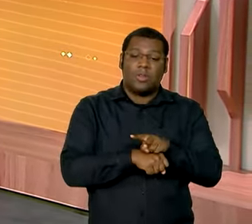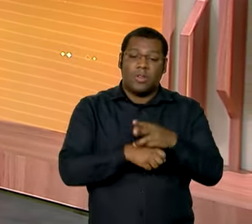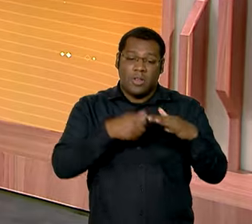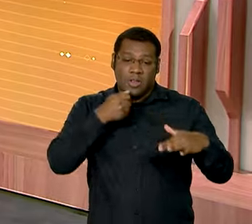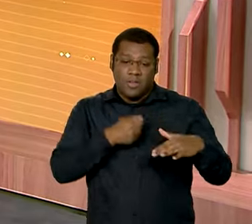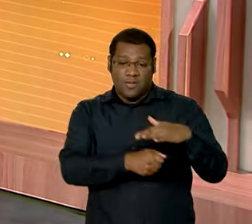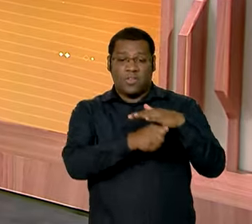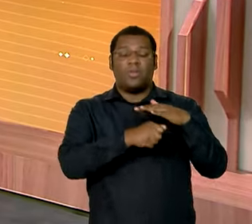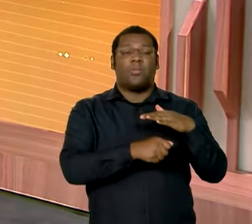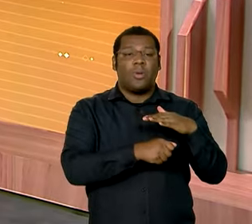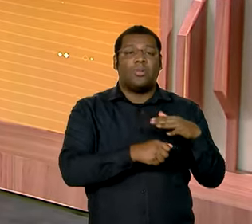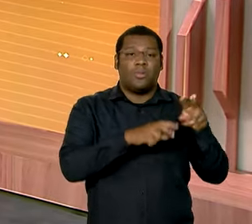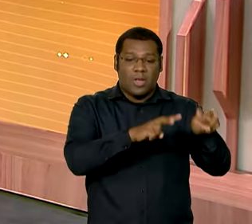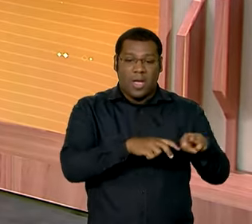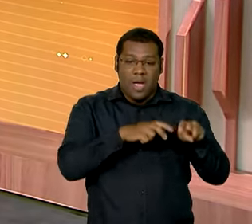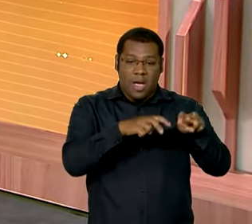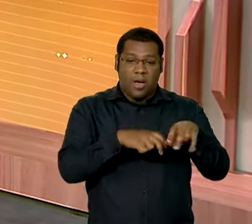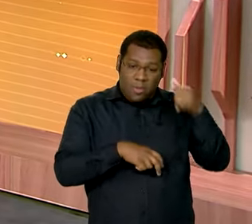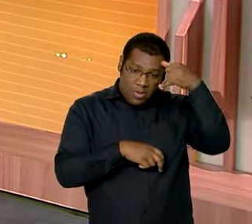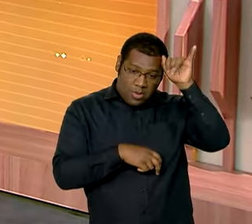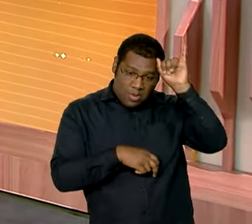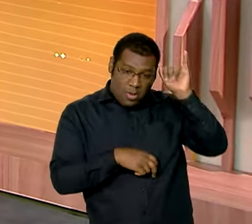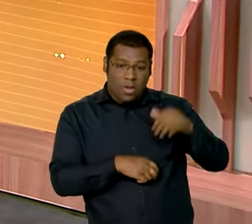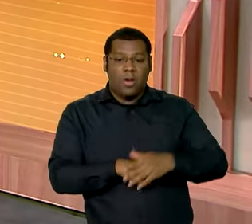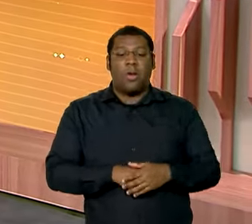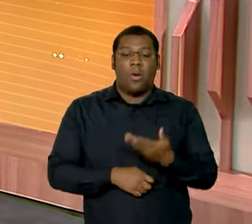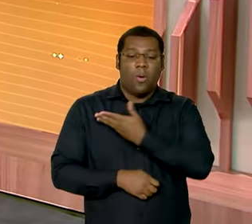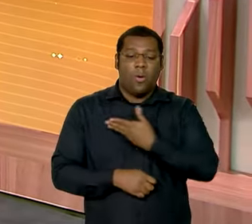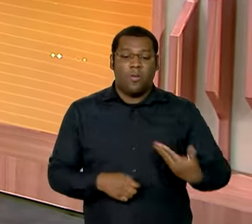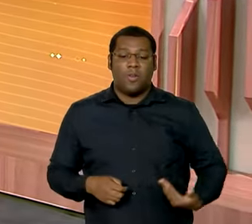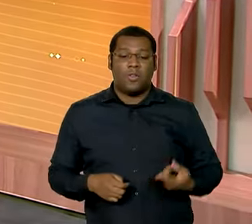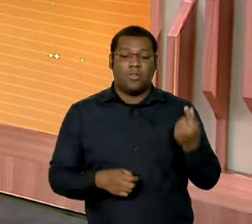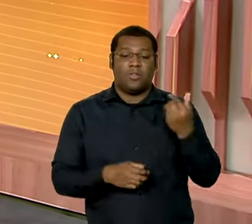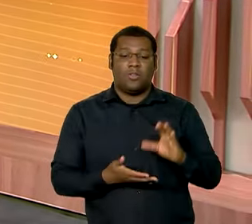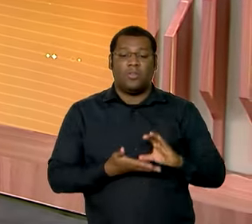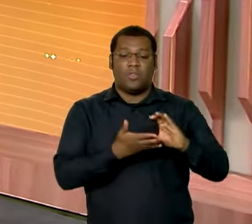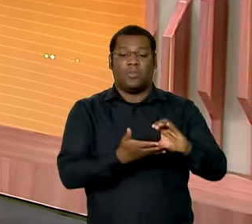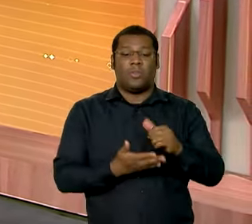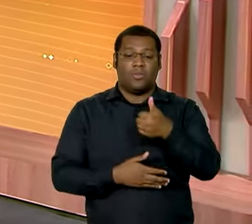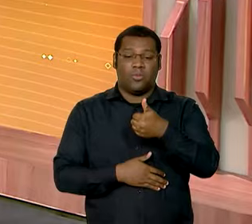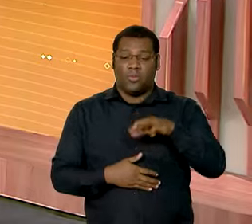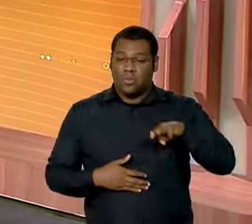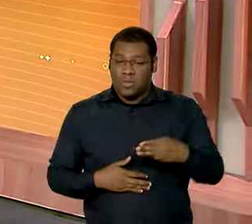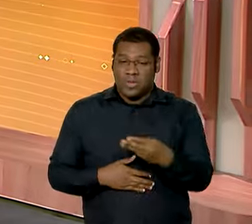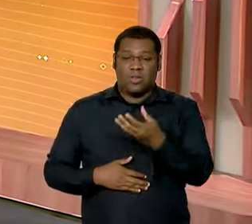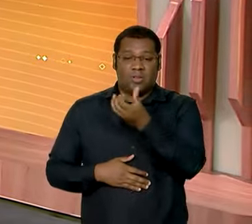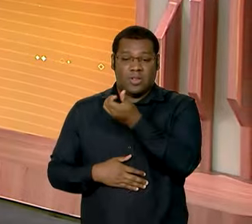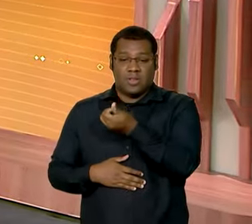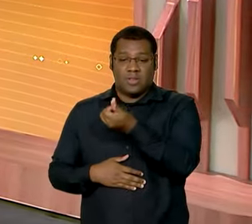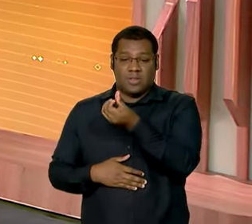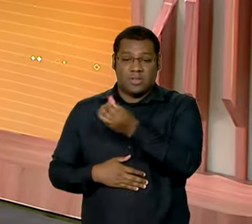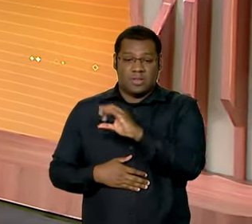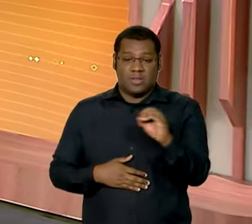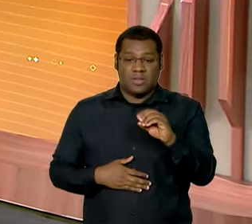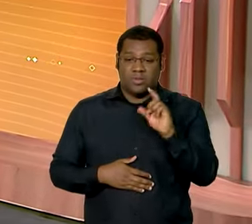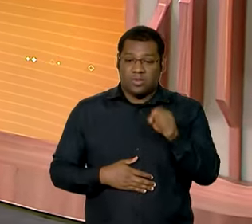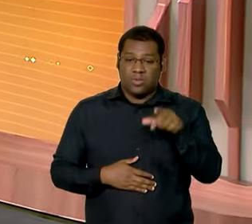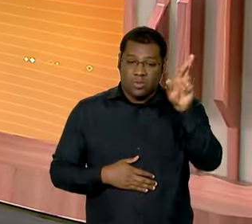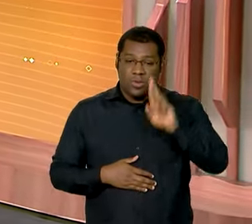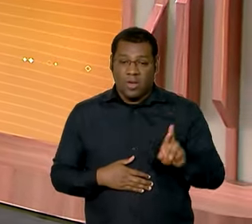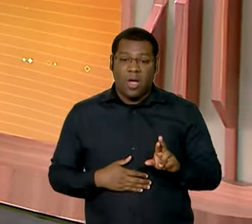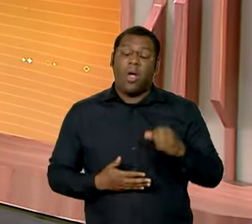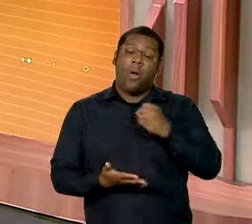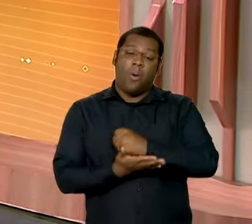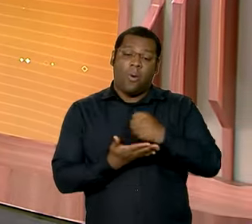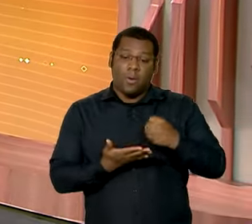investimentos de 1 milhão e 600 mil reais. A cidade teve ainda 14 novos contratos do Pronaf assinados